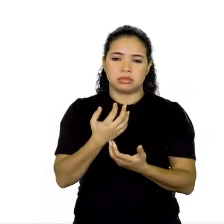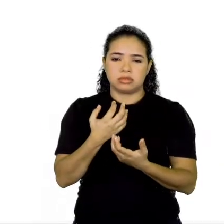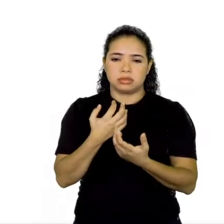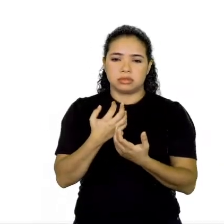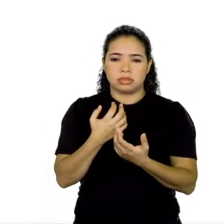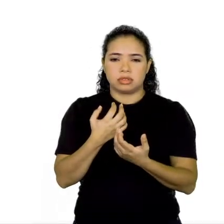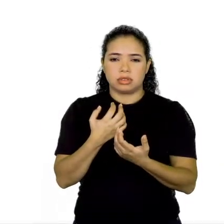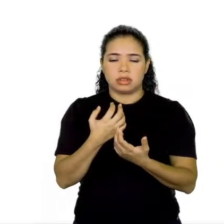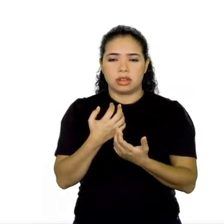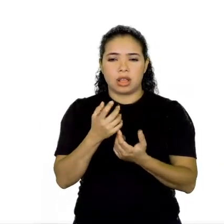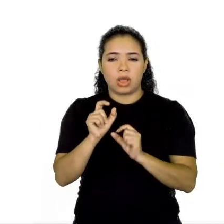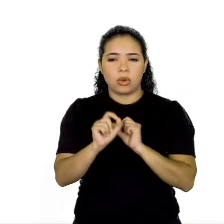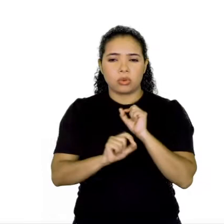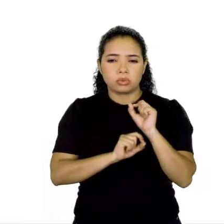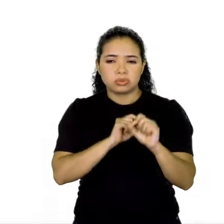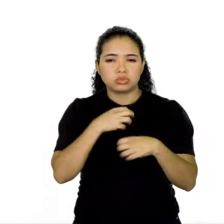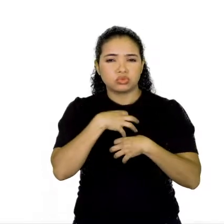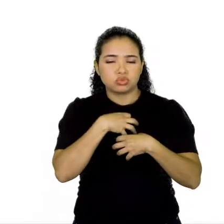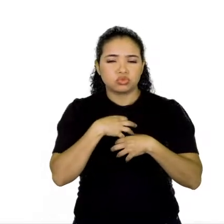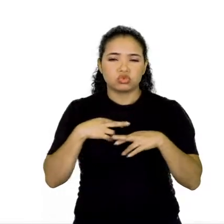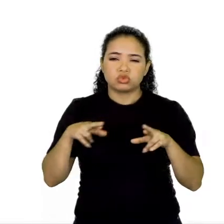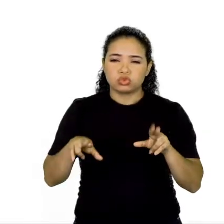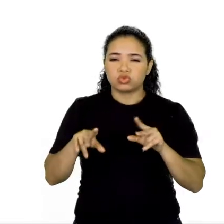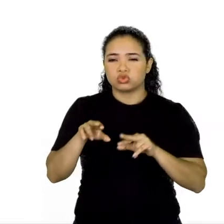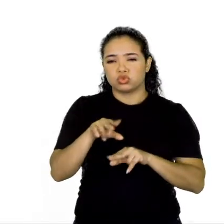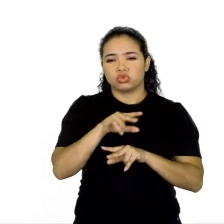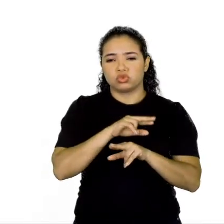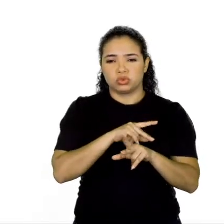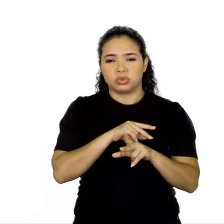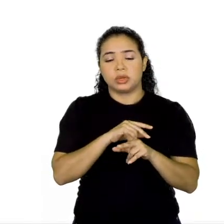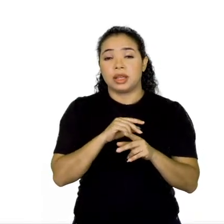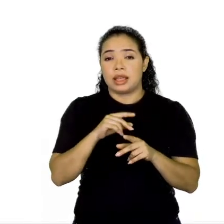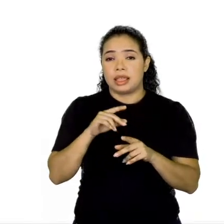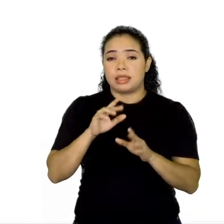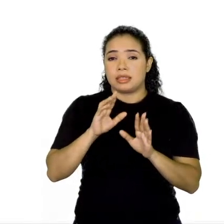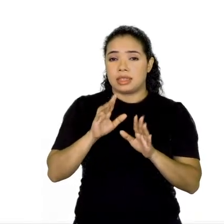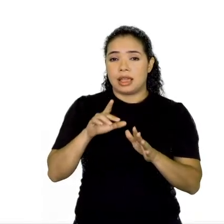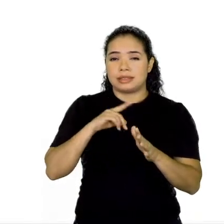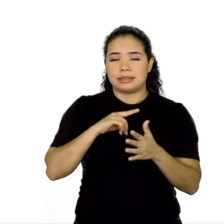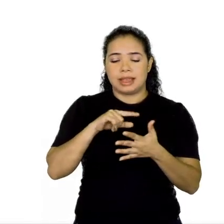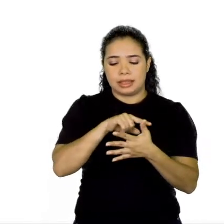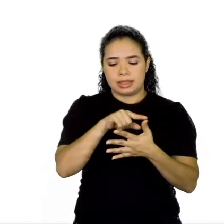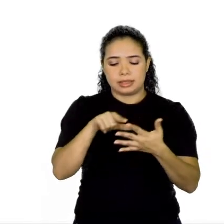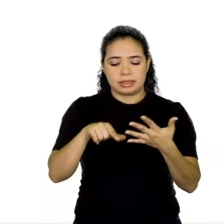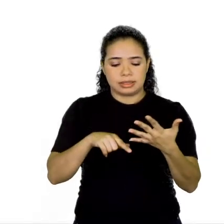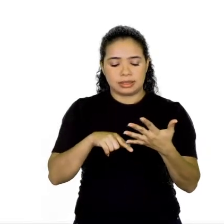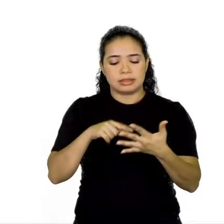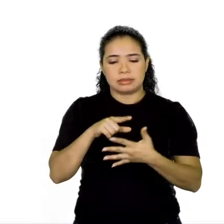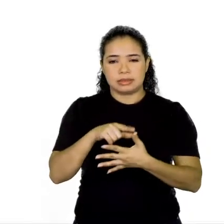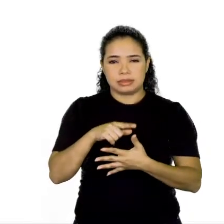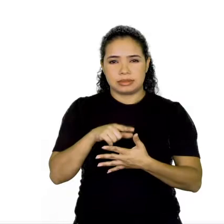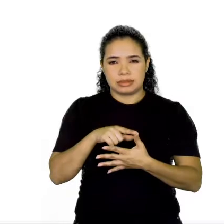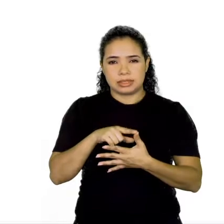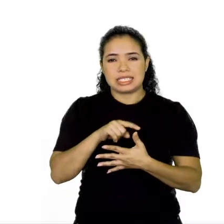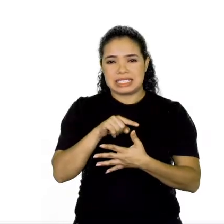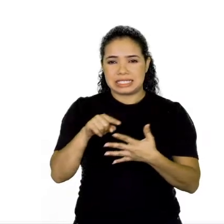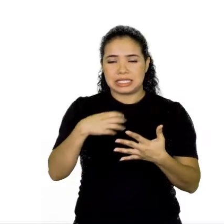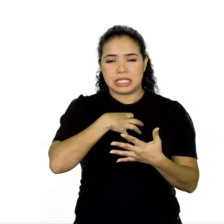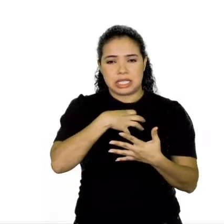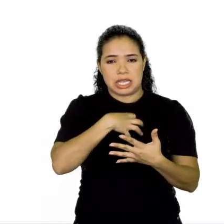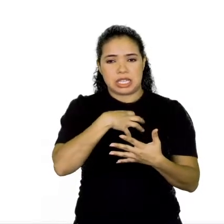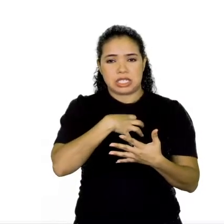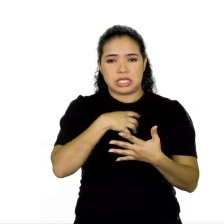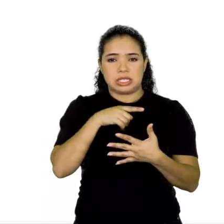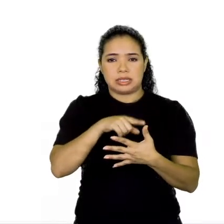de sentidos diferentes. Então, você sabe que nós temos cinco, né, sentidos, que é